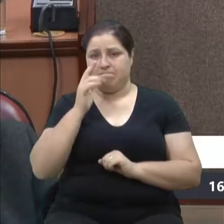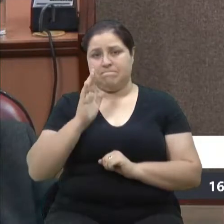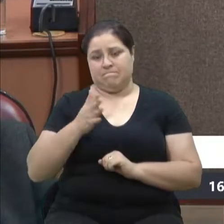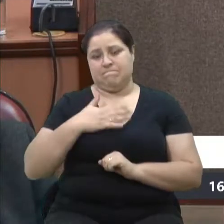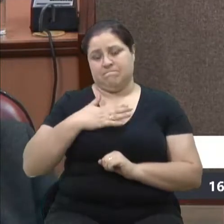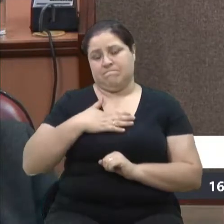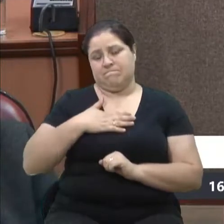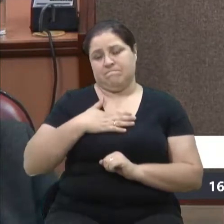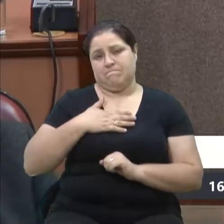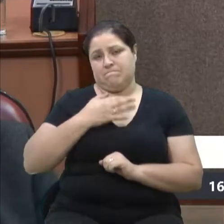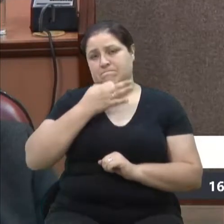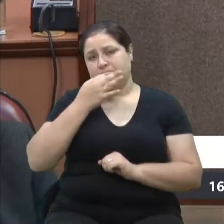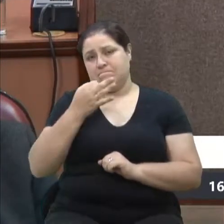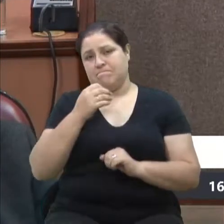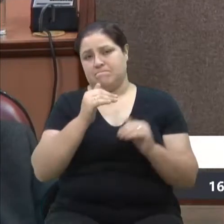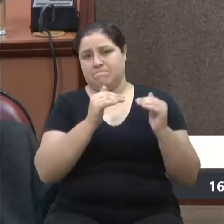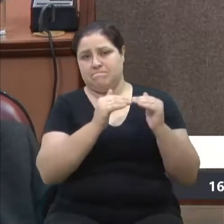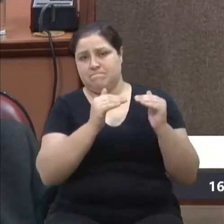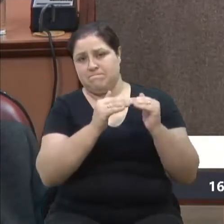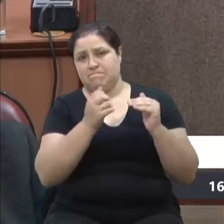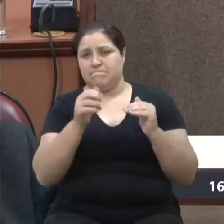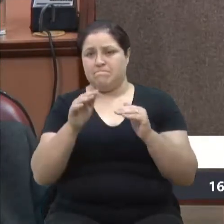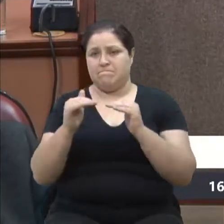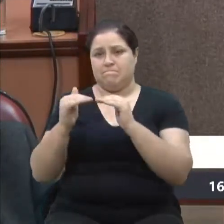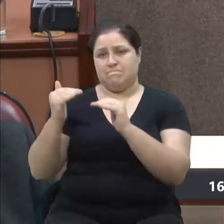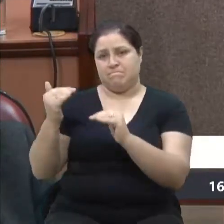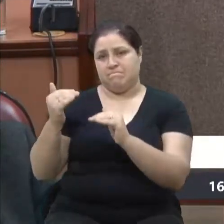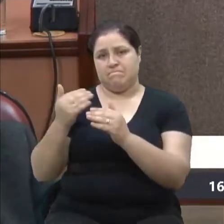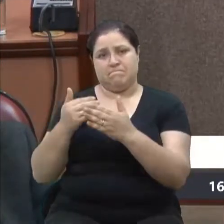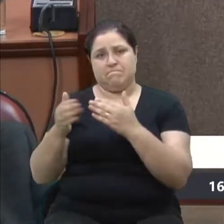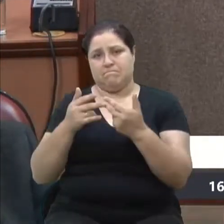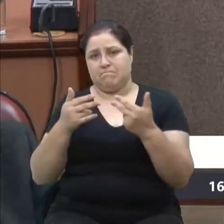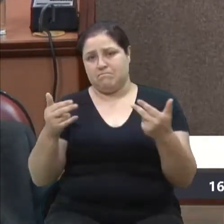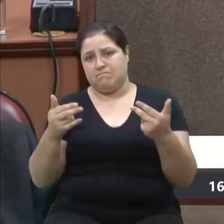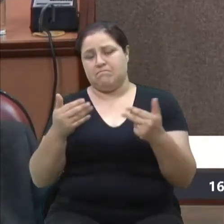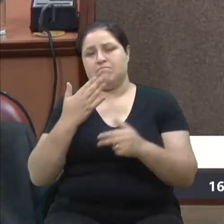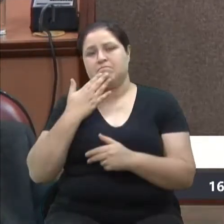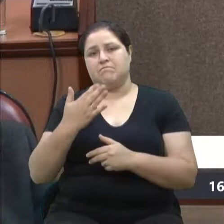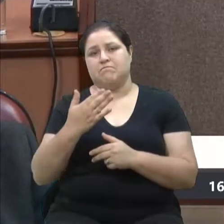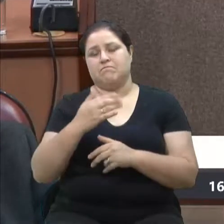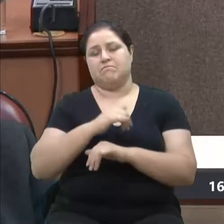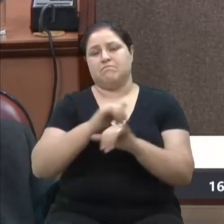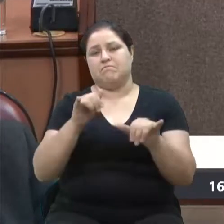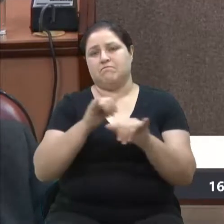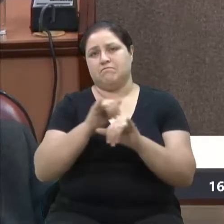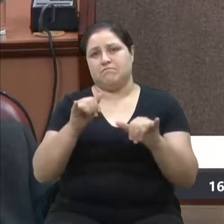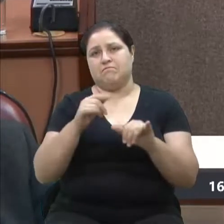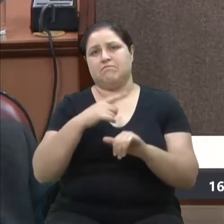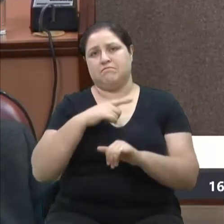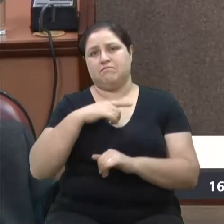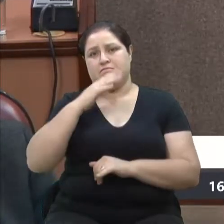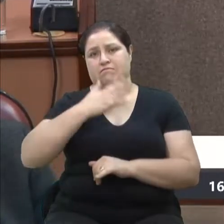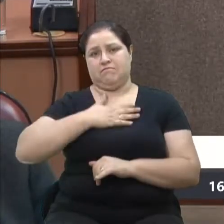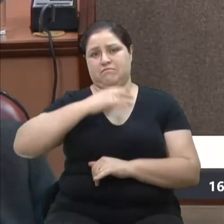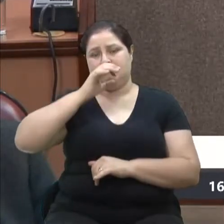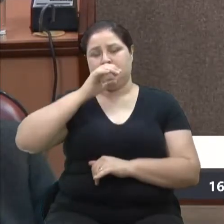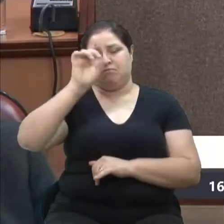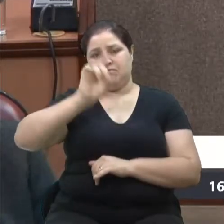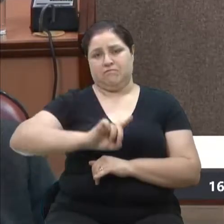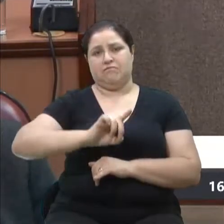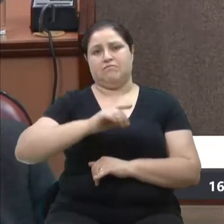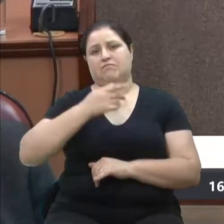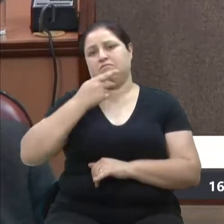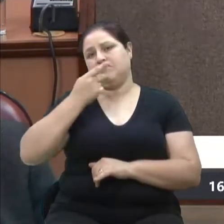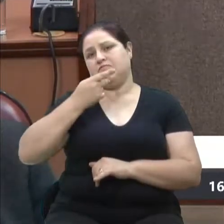opinião favorável ou contrária a qualquer questão, requerimento de pedido de informações, e tenho o direito de me manifestar,